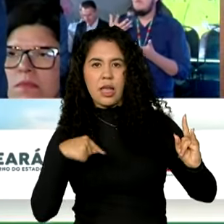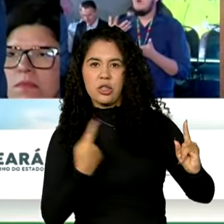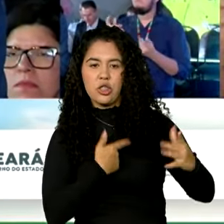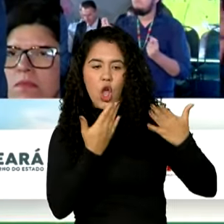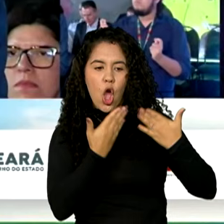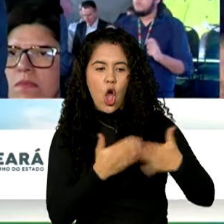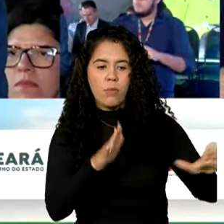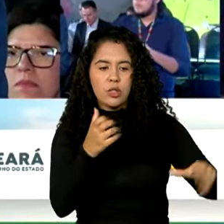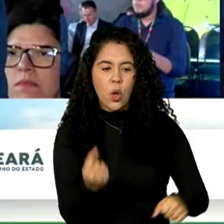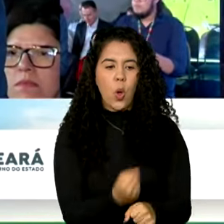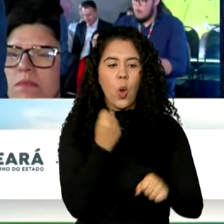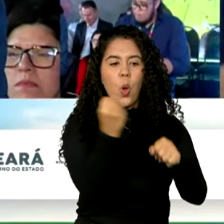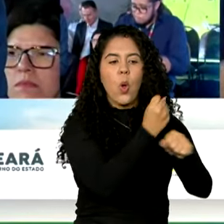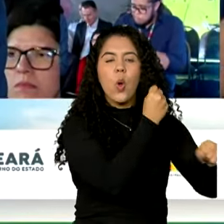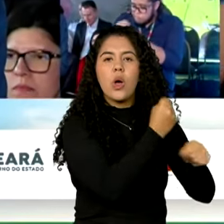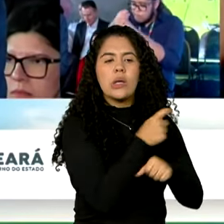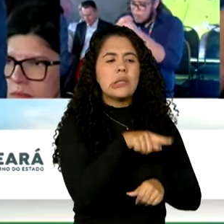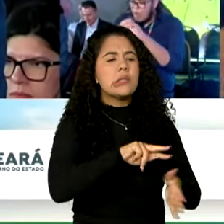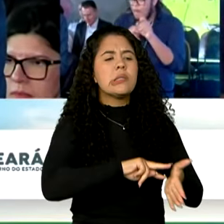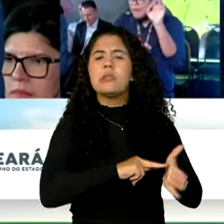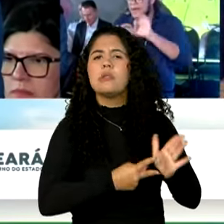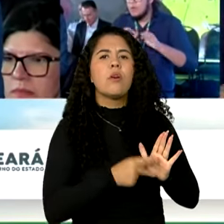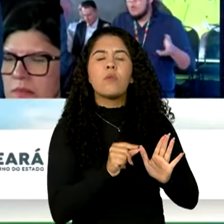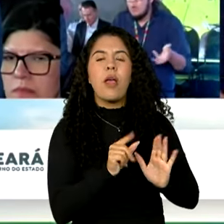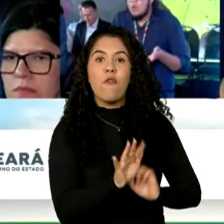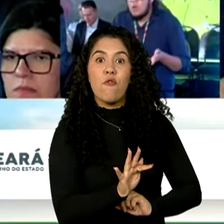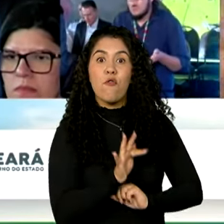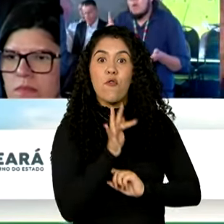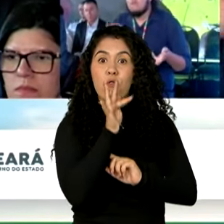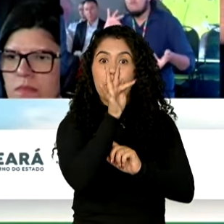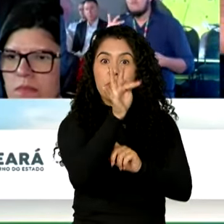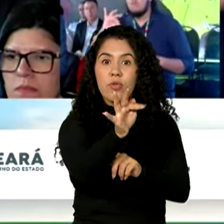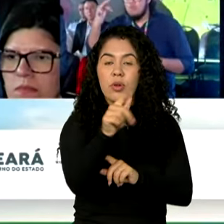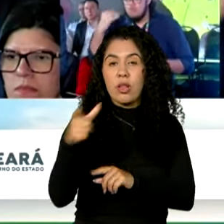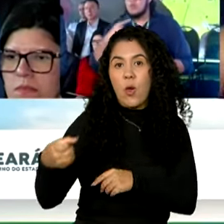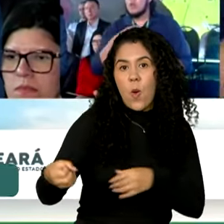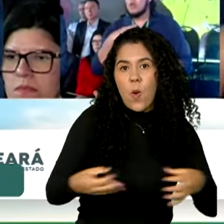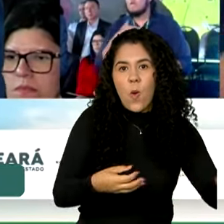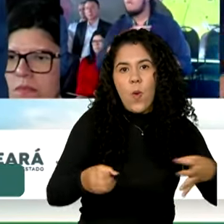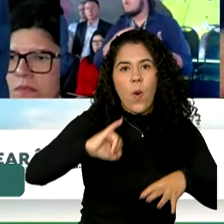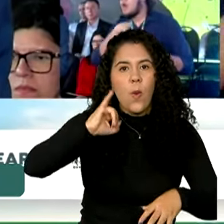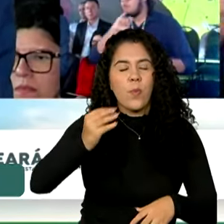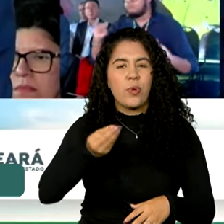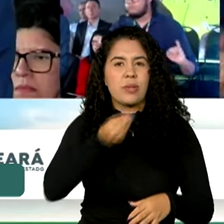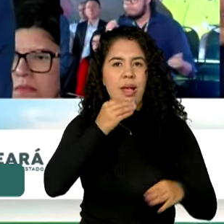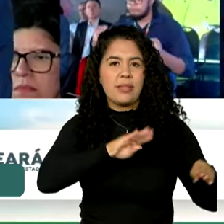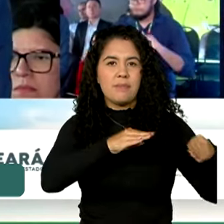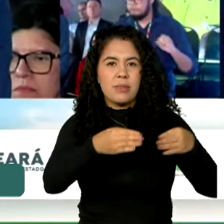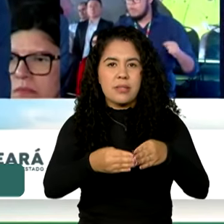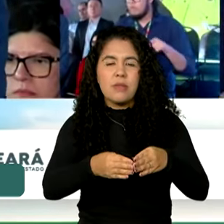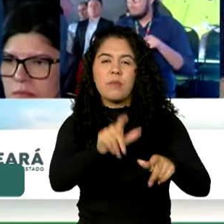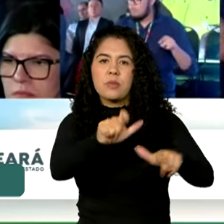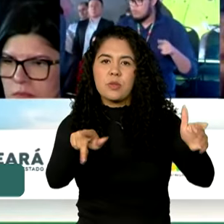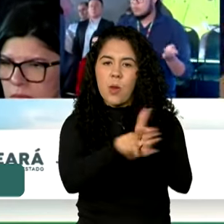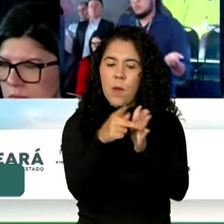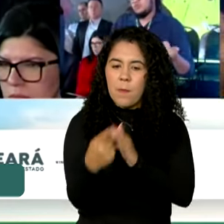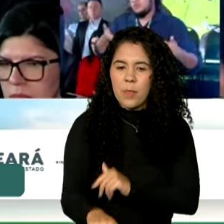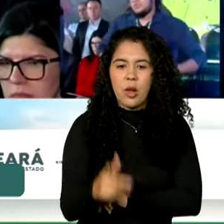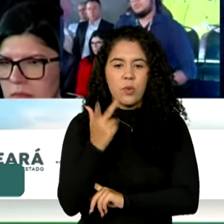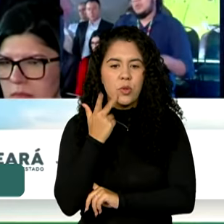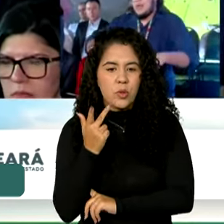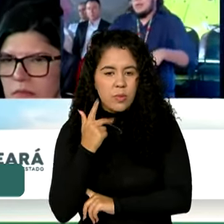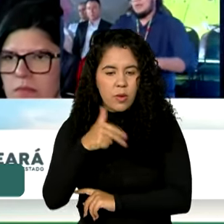que estamos construindo aqui hoje é o futuro repleto de oportunidades para a nossa juventude cearense, nordestina e